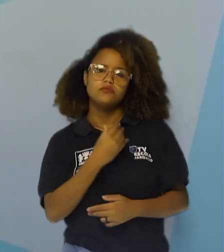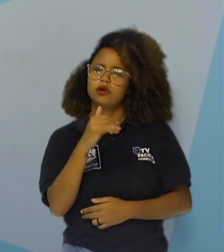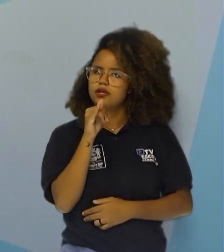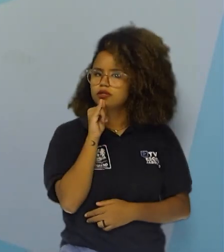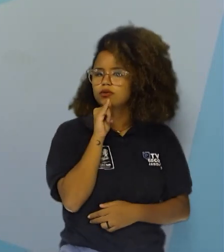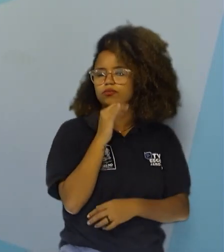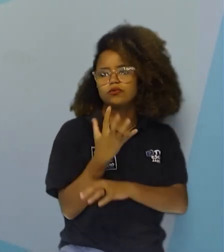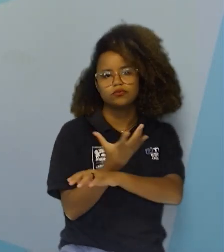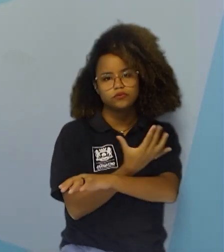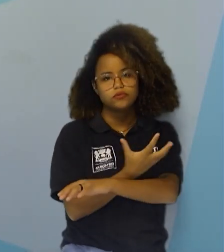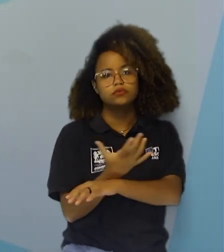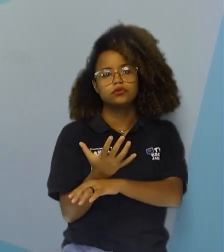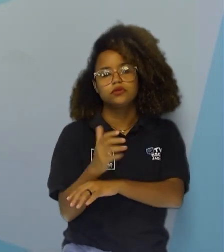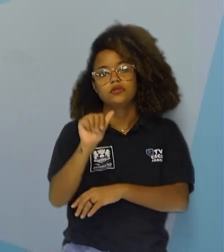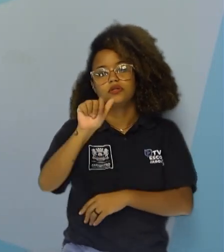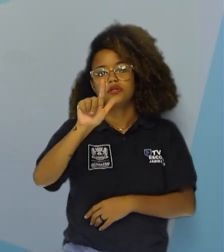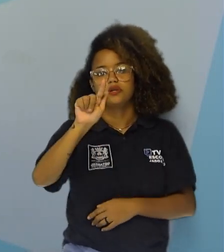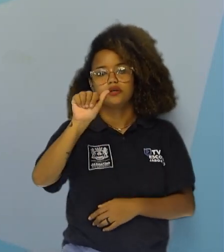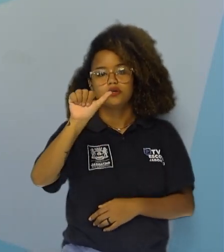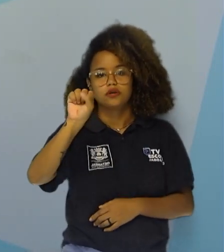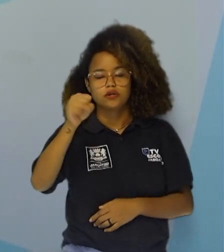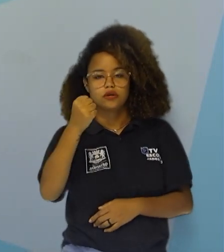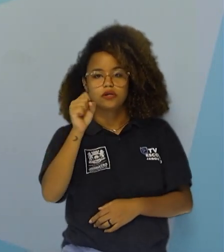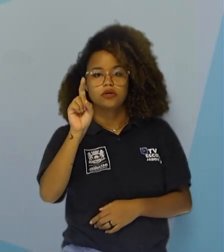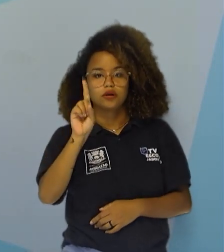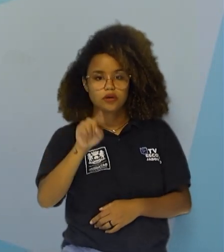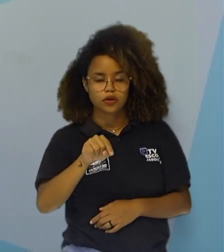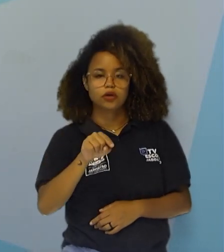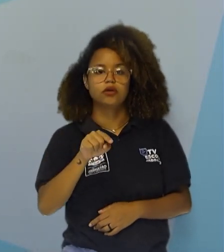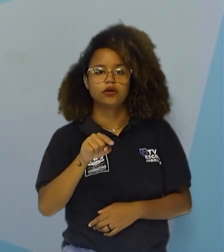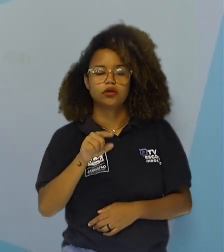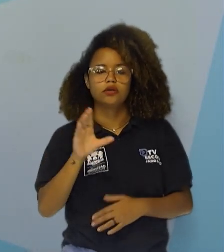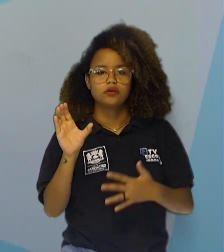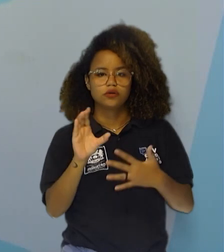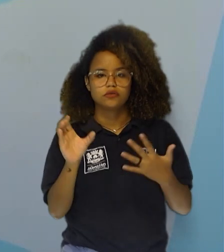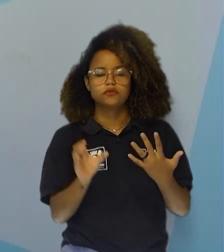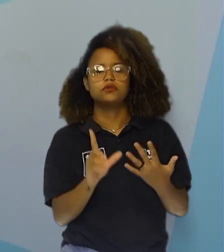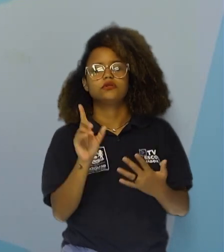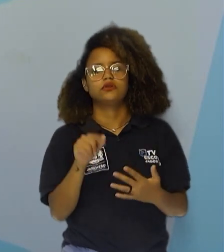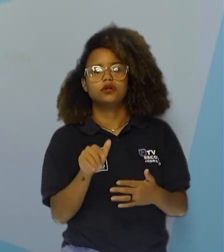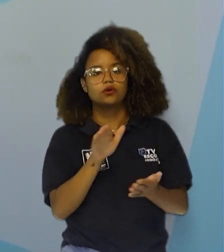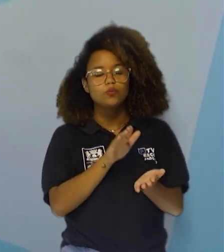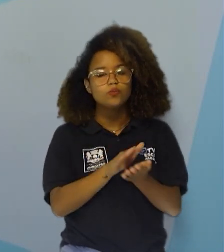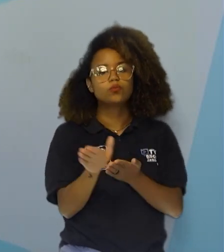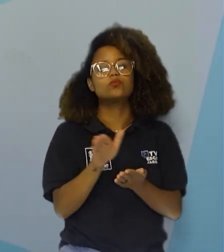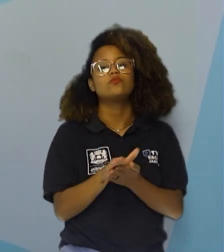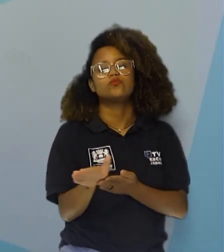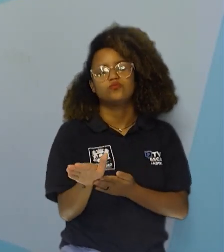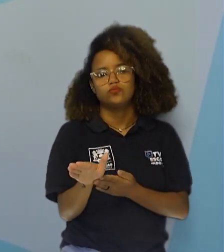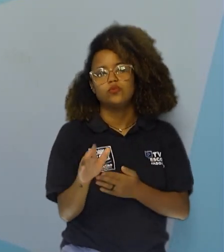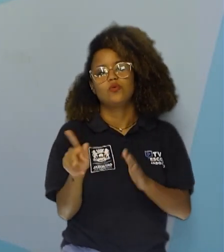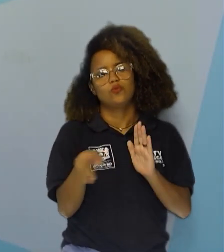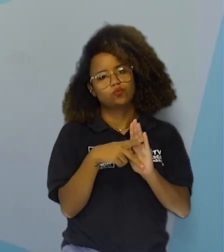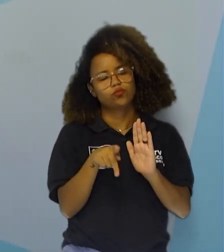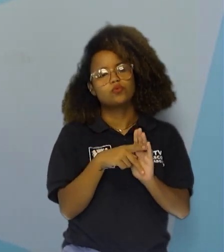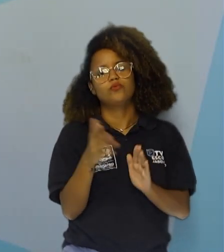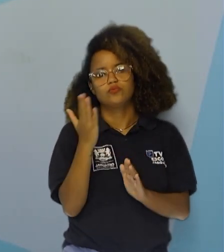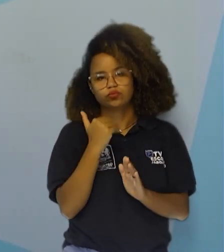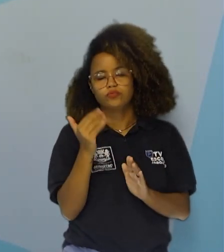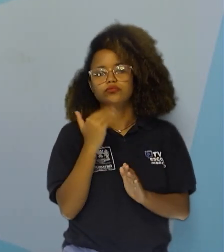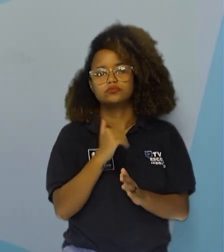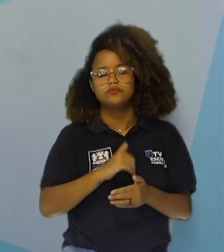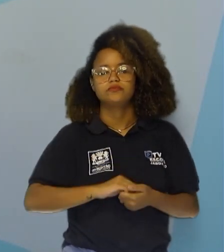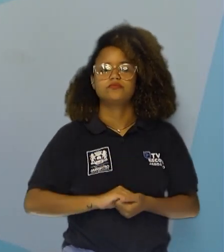plantas e algas. São organismos classificados como produtores. Elas produzem, as plantas e as